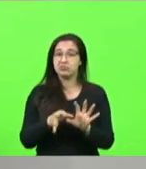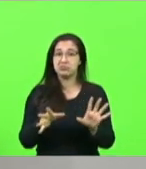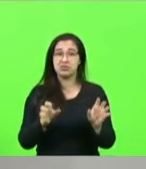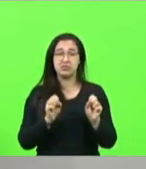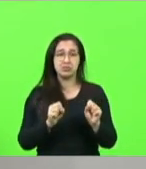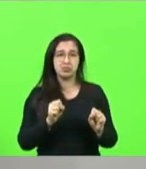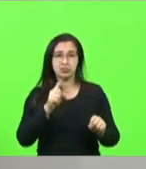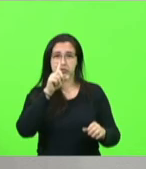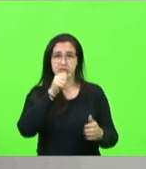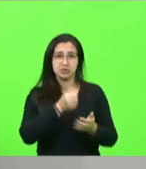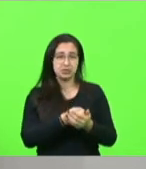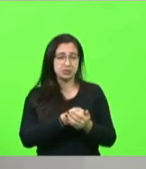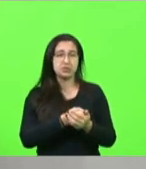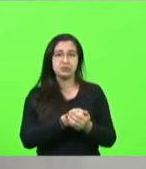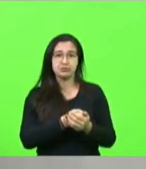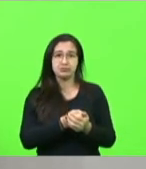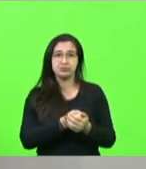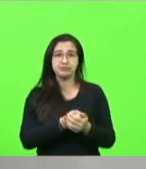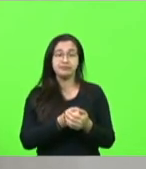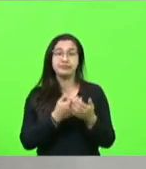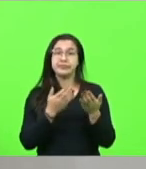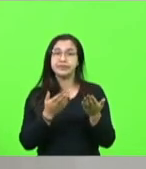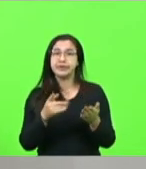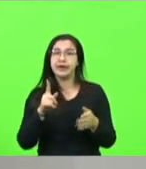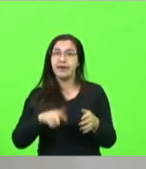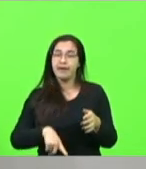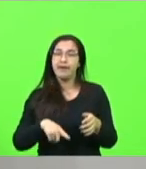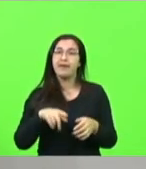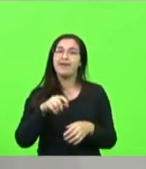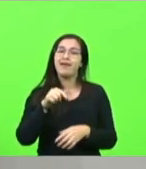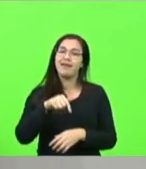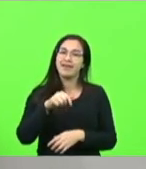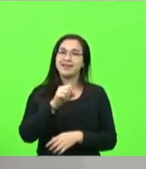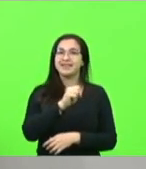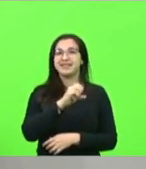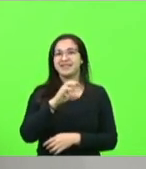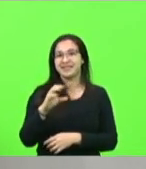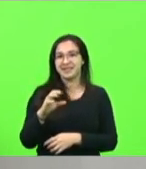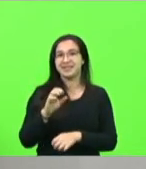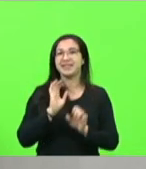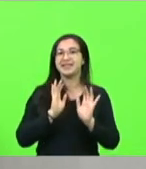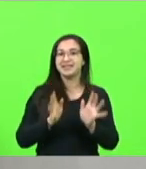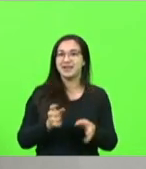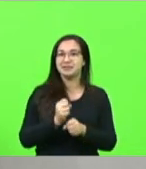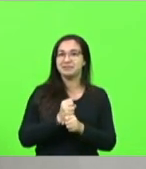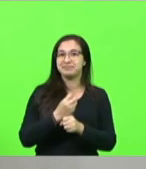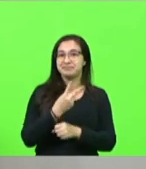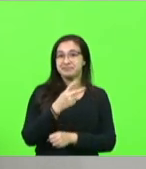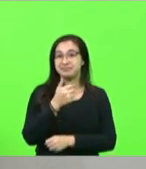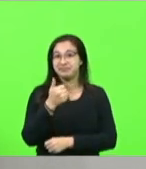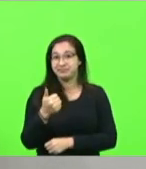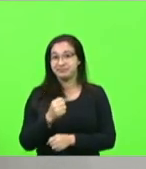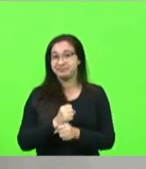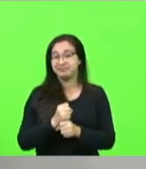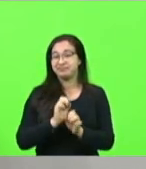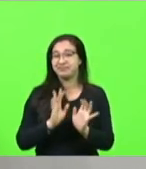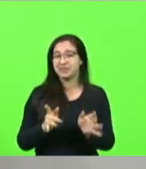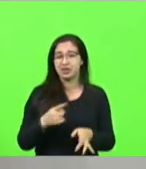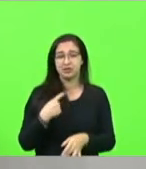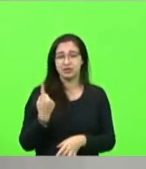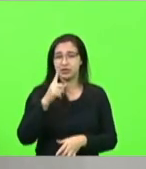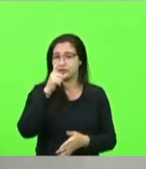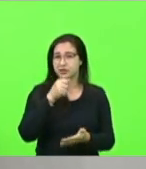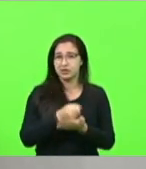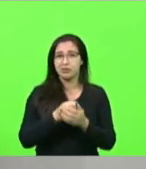em que atua de forma autônoma é justamente o estado de Santa Catarina. Há 21 anos somos autônomos, não Haroldo? E